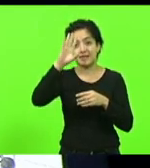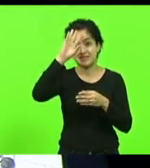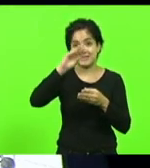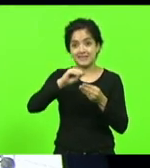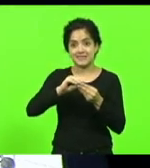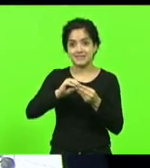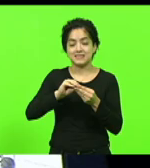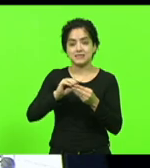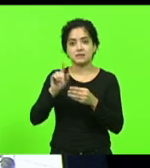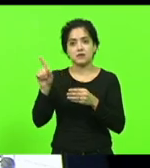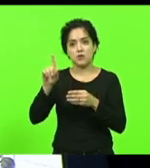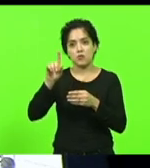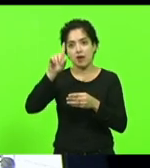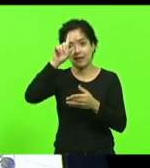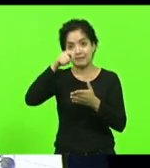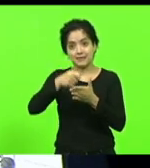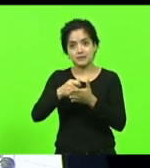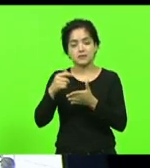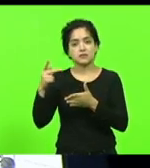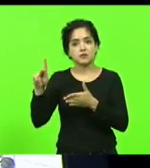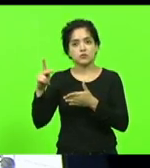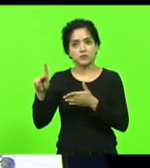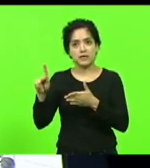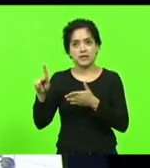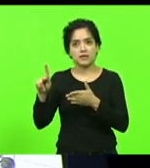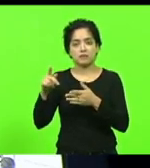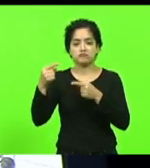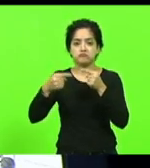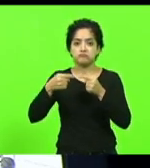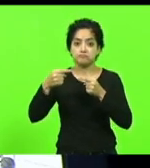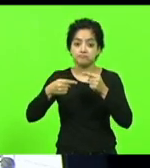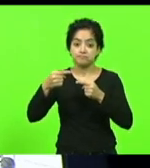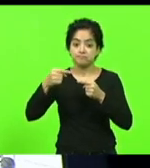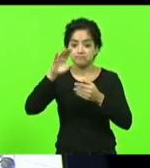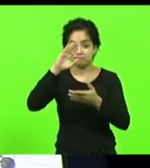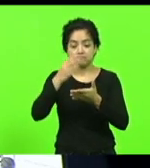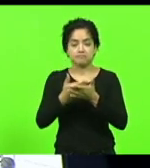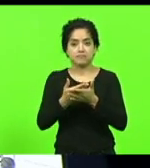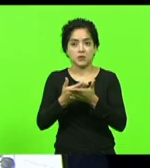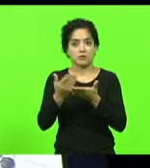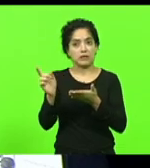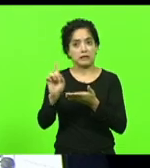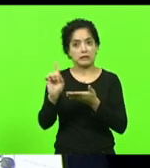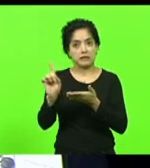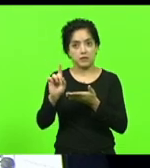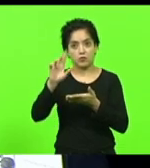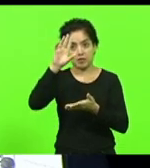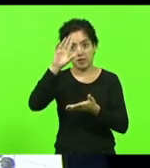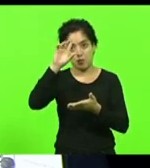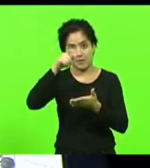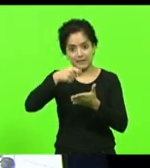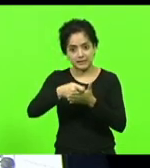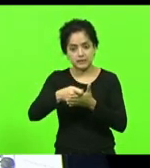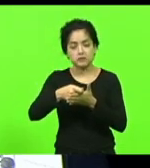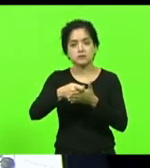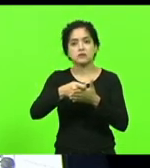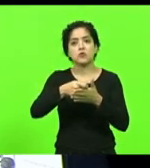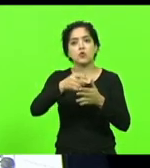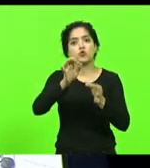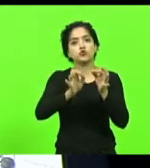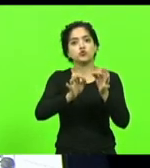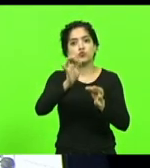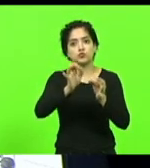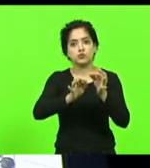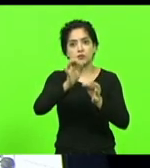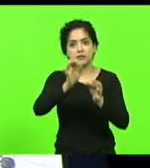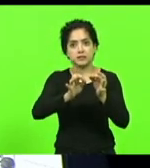STF eu quero crer que não seja política que ela seja uma decisão jurídica à luz